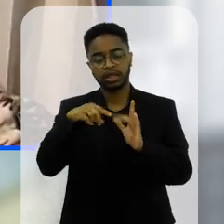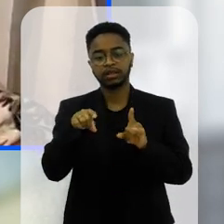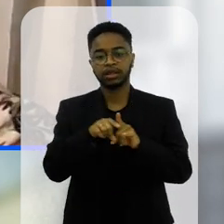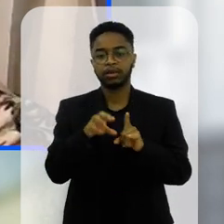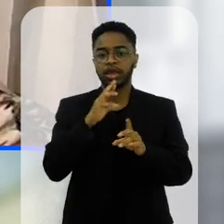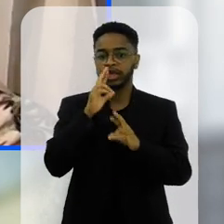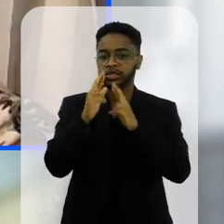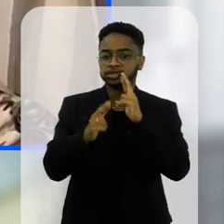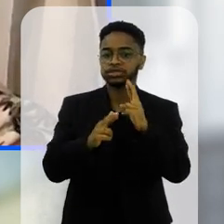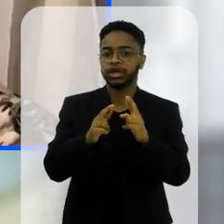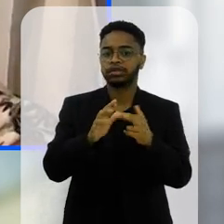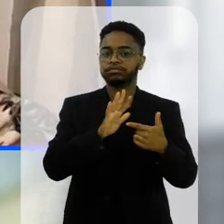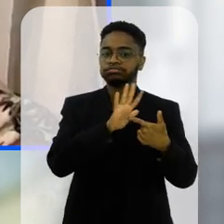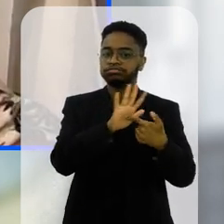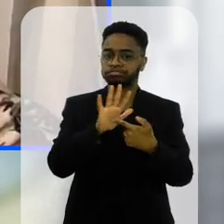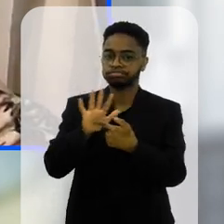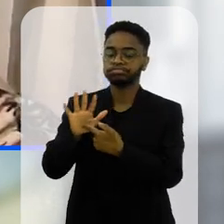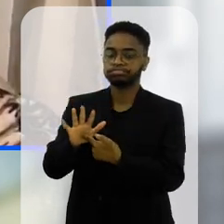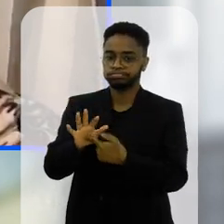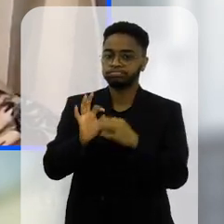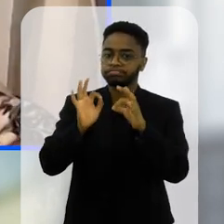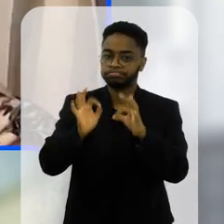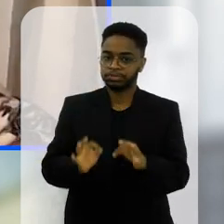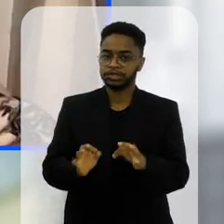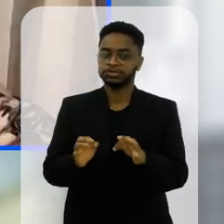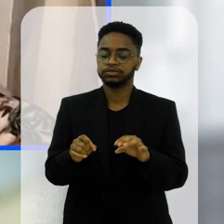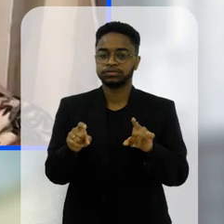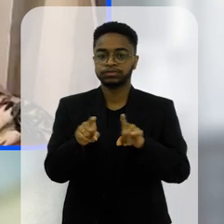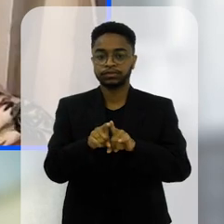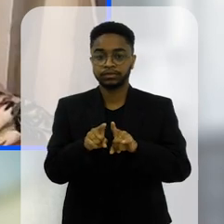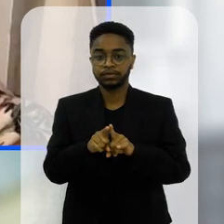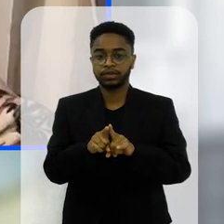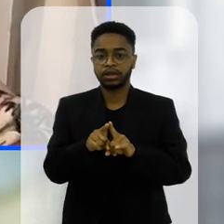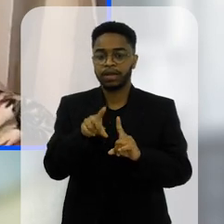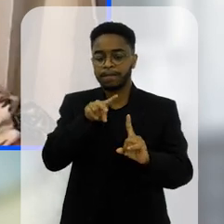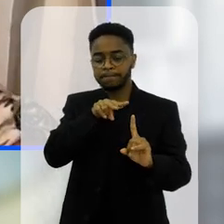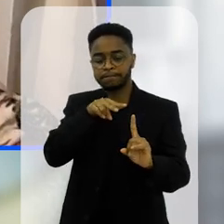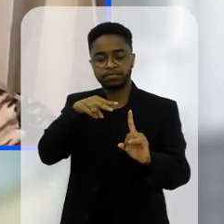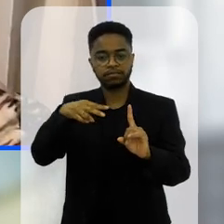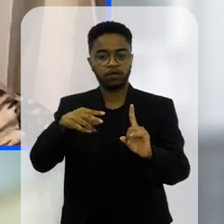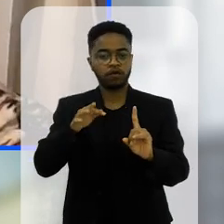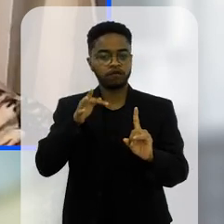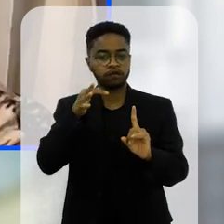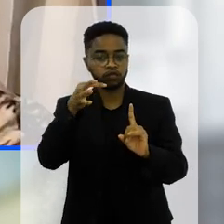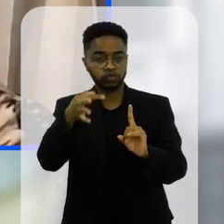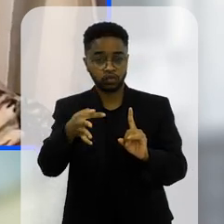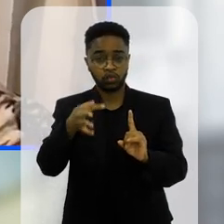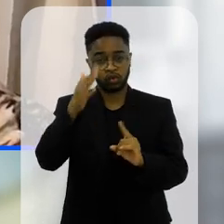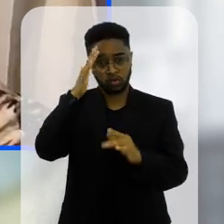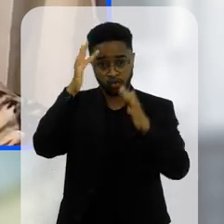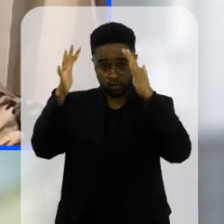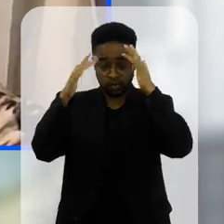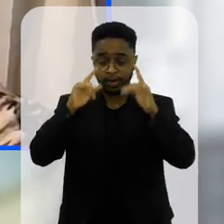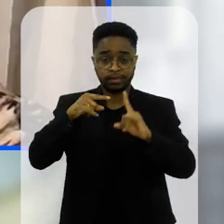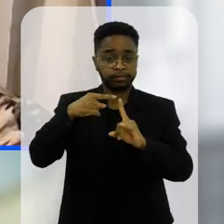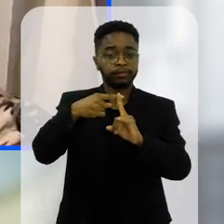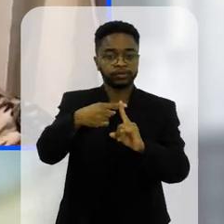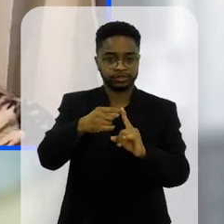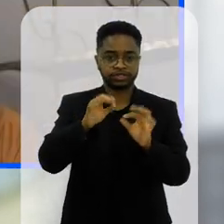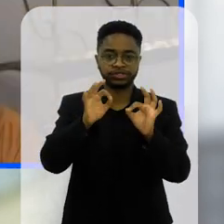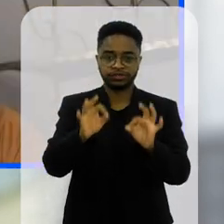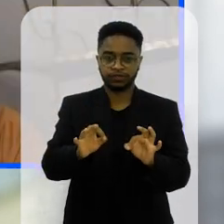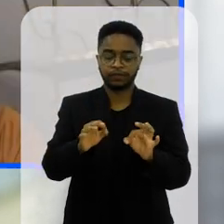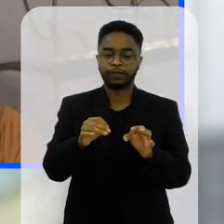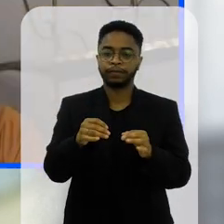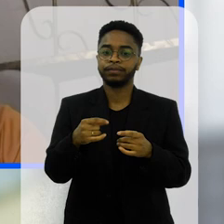então os resultados já começam a aparecer e as perspectivas futuras são as melhores possíveis né